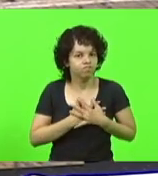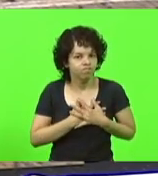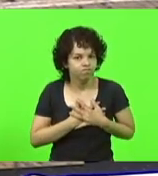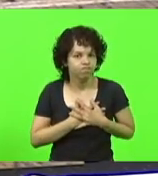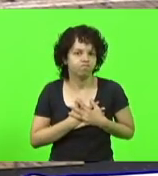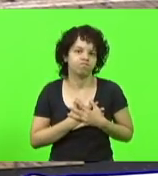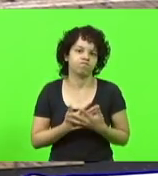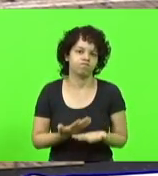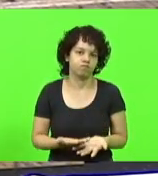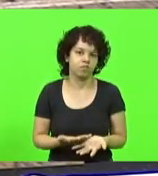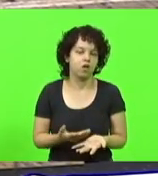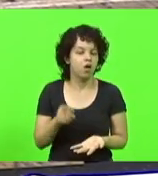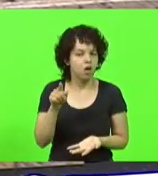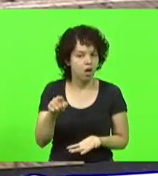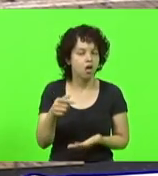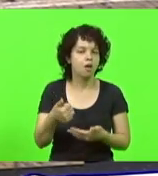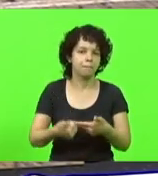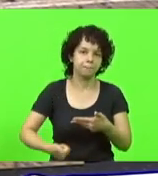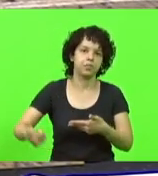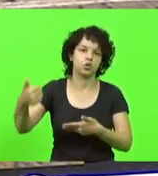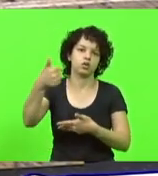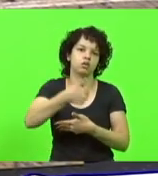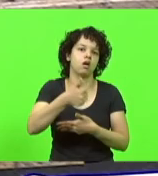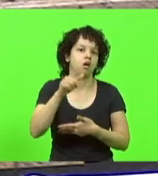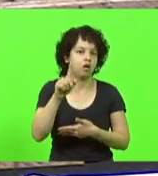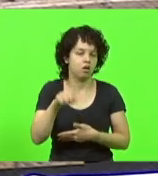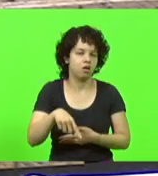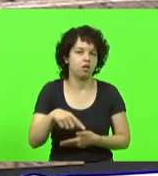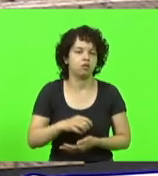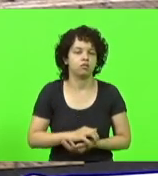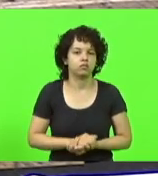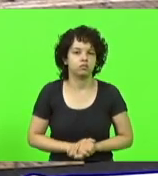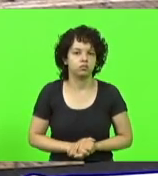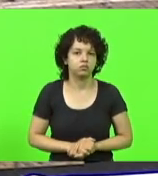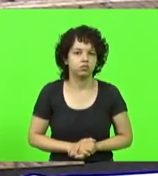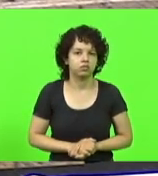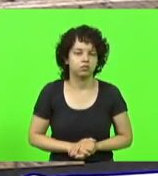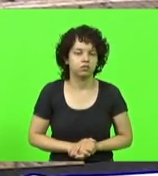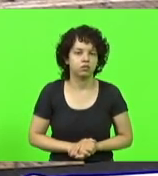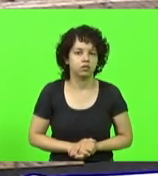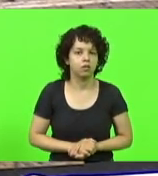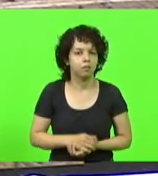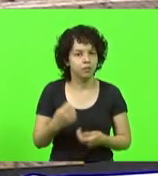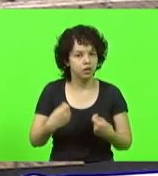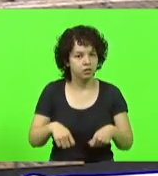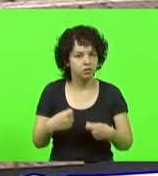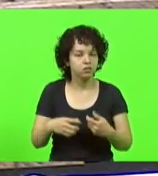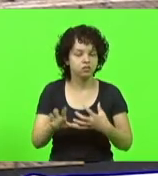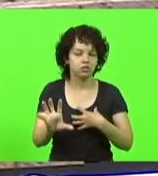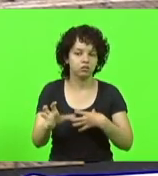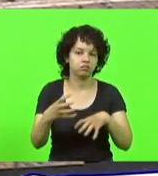isso, sim, é uma prioridade. Em algum momento, se colocar no lugar do próximo.